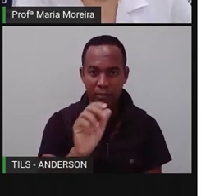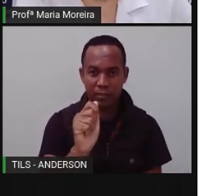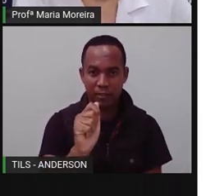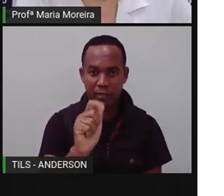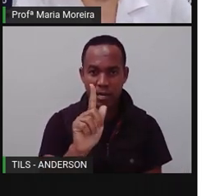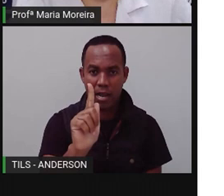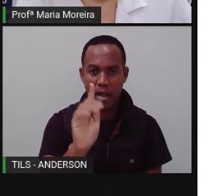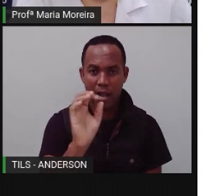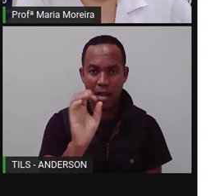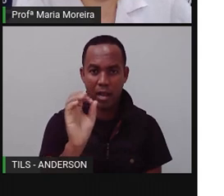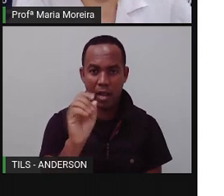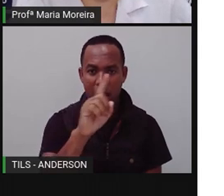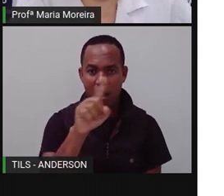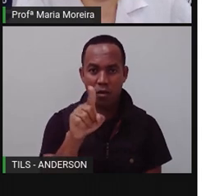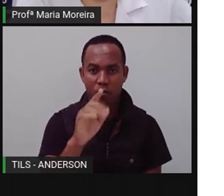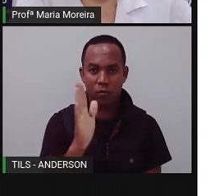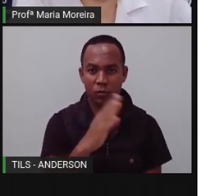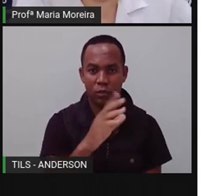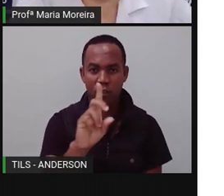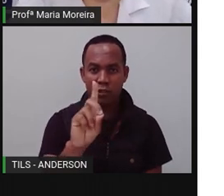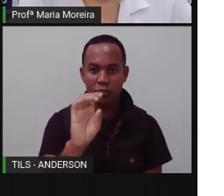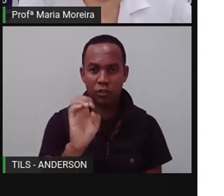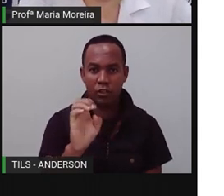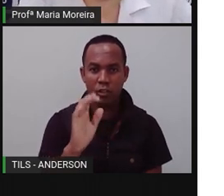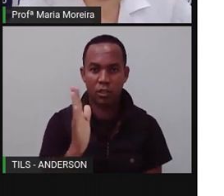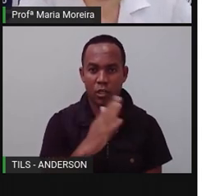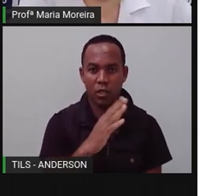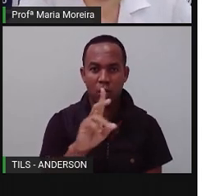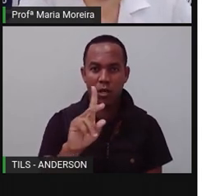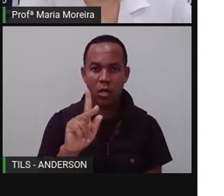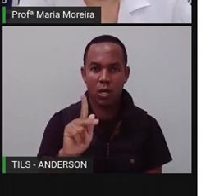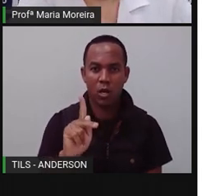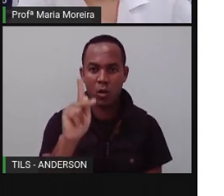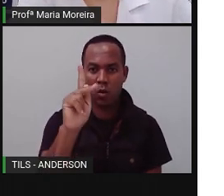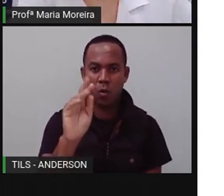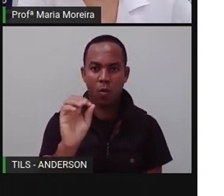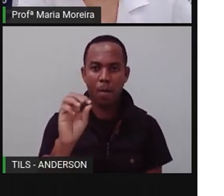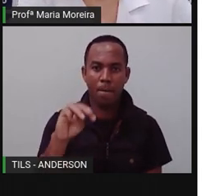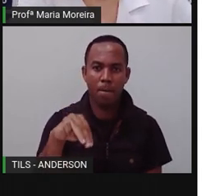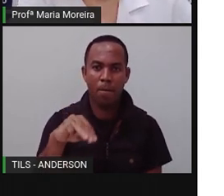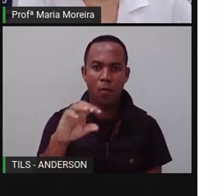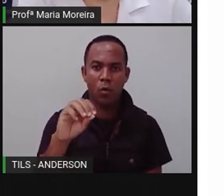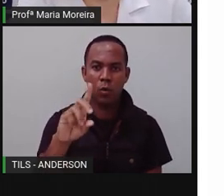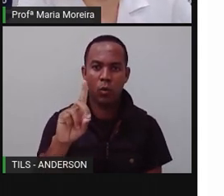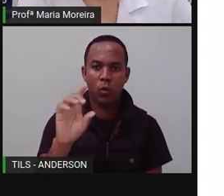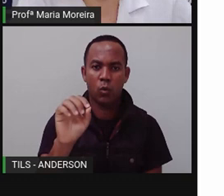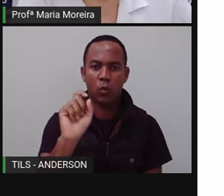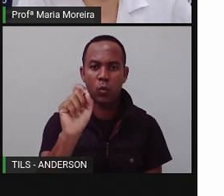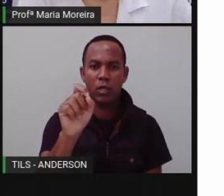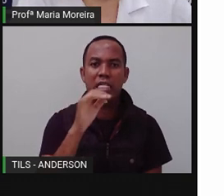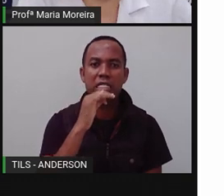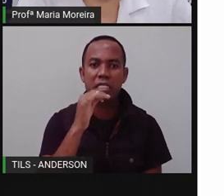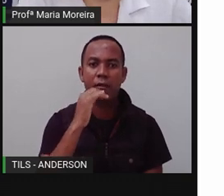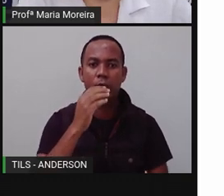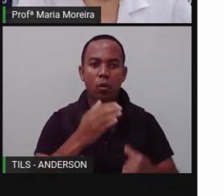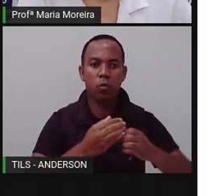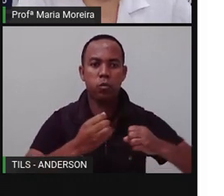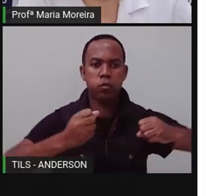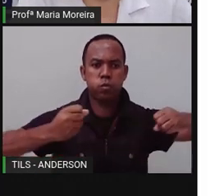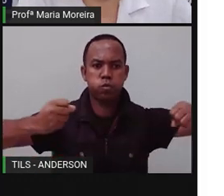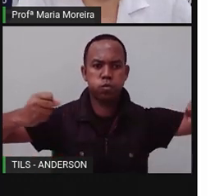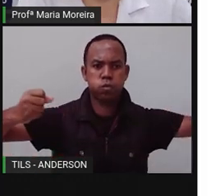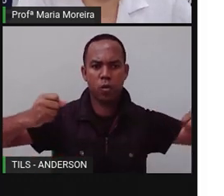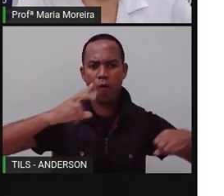magnífico lagarto, ele é um réptil, tá? A gente vai falar sobre isso aqui na próxima aula. Considerado o maior do mundo, o maior